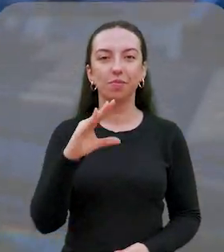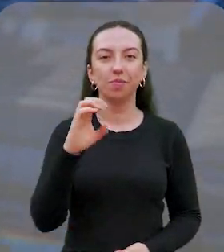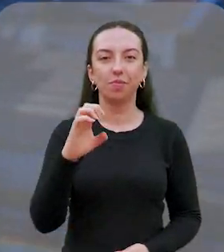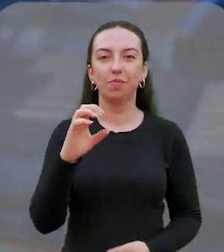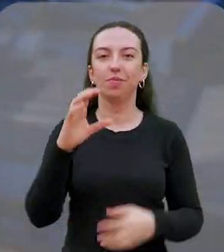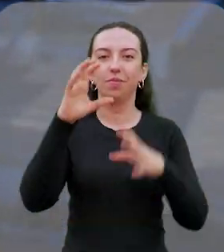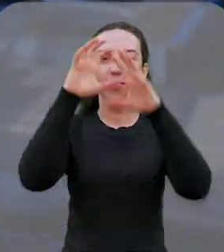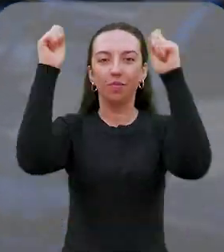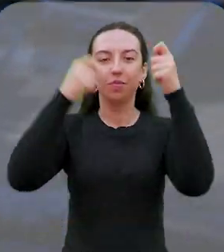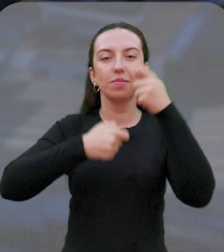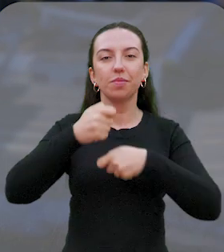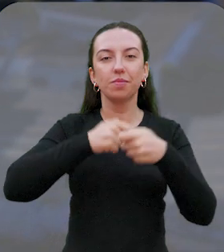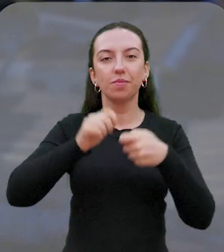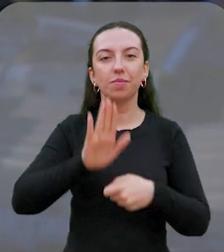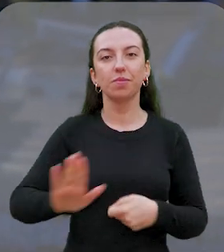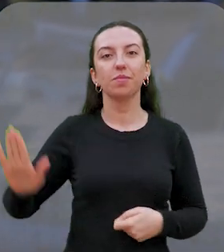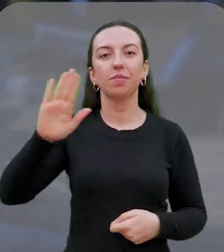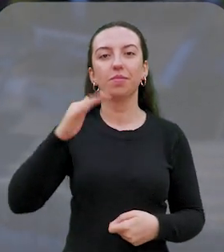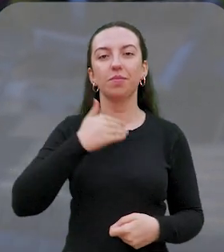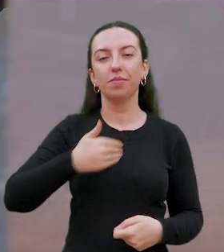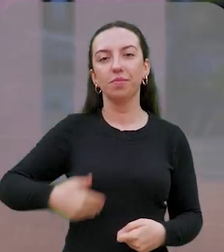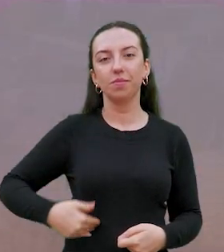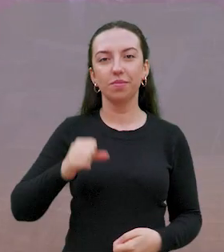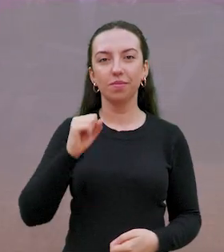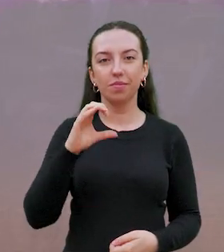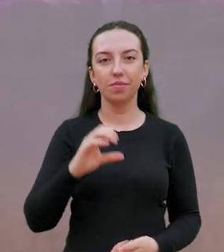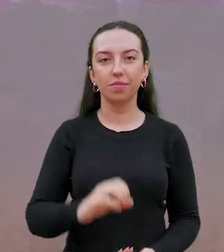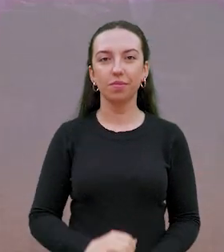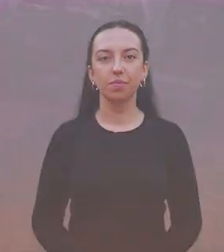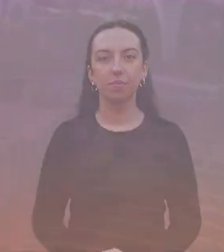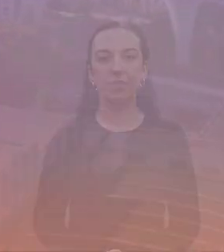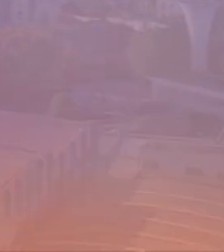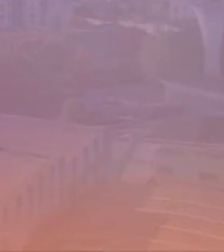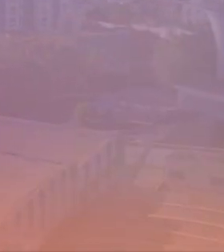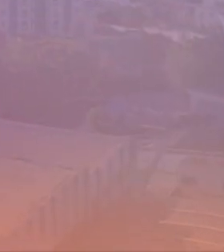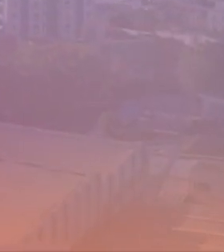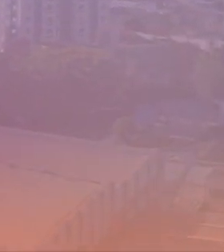TCE, o Tribunal da Governança Pública Catarinense. da Catarinense.